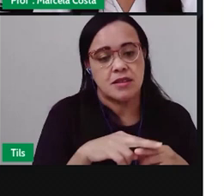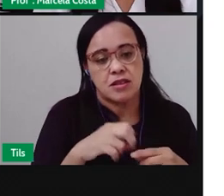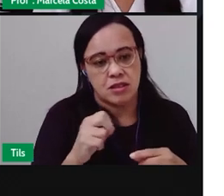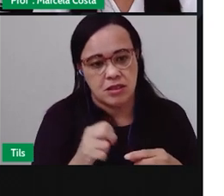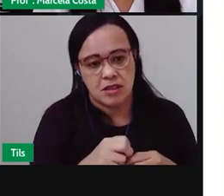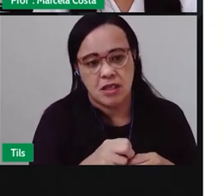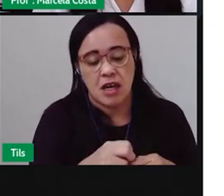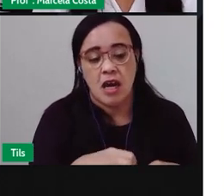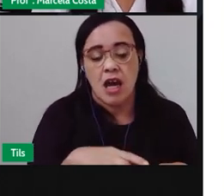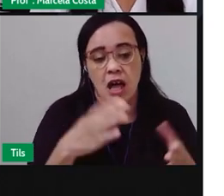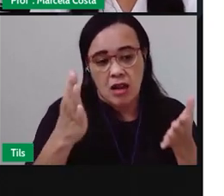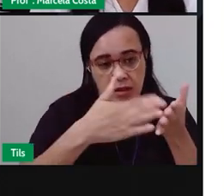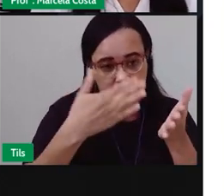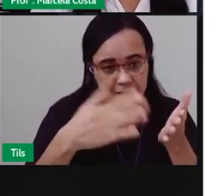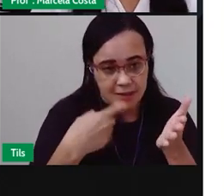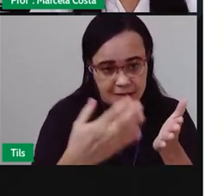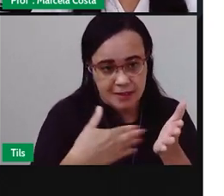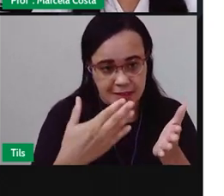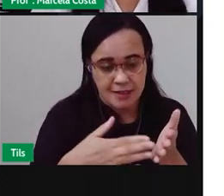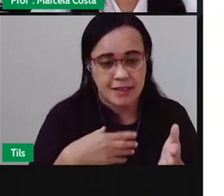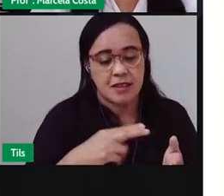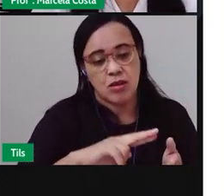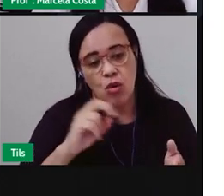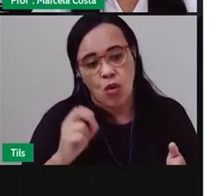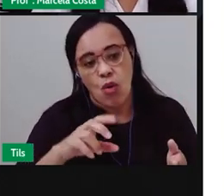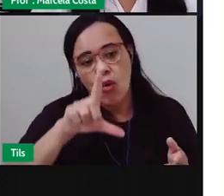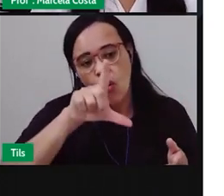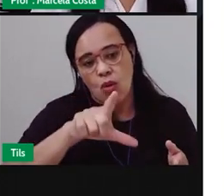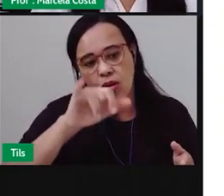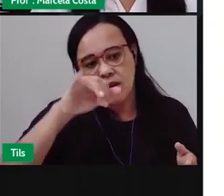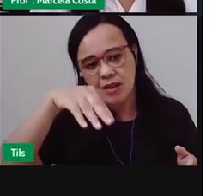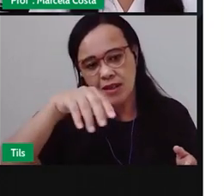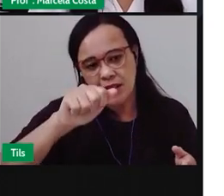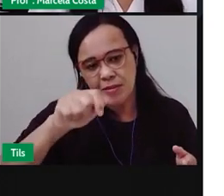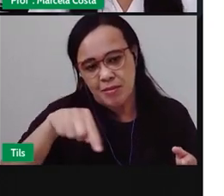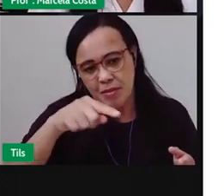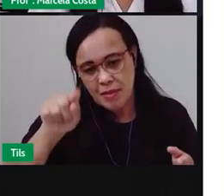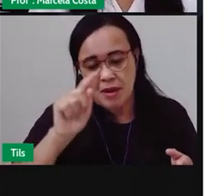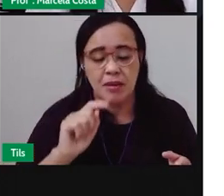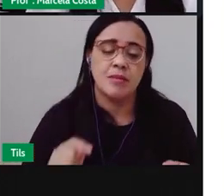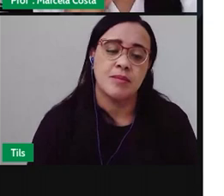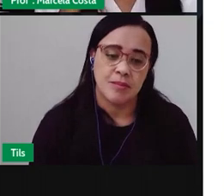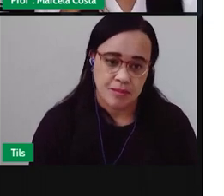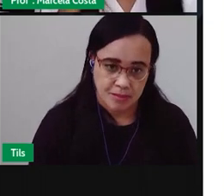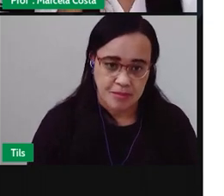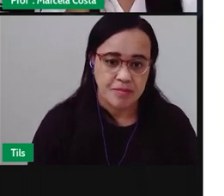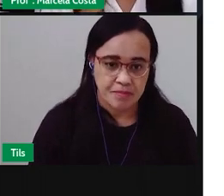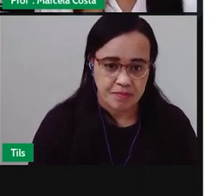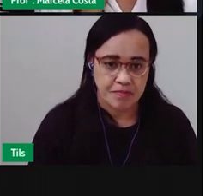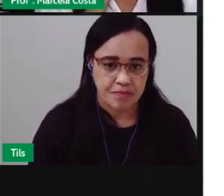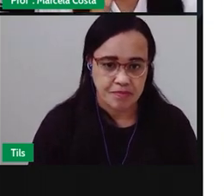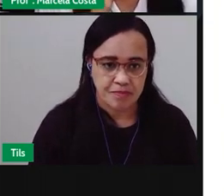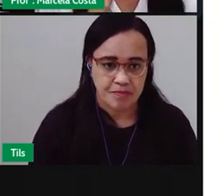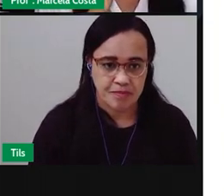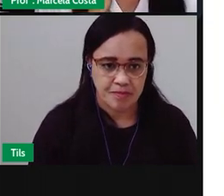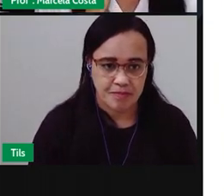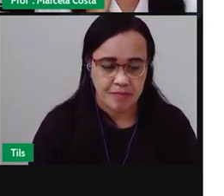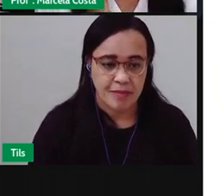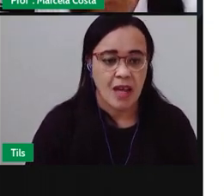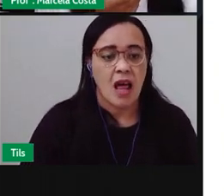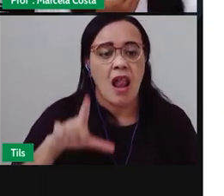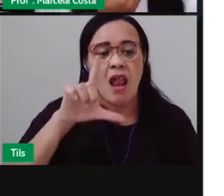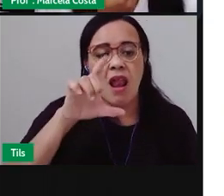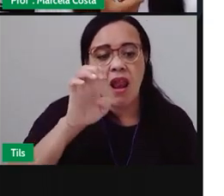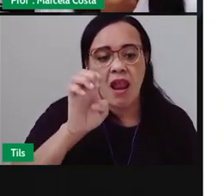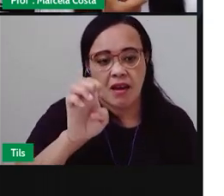som de ler Olha o E Aqui no final Desse som Quando a fala ler Lê